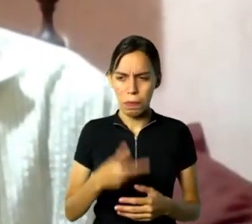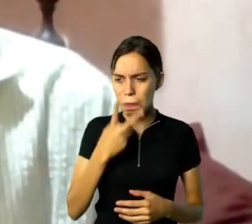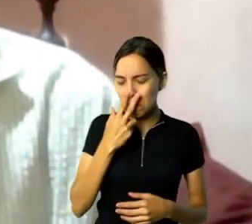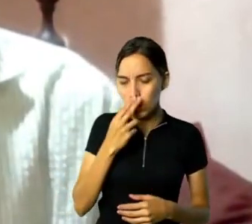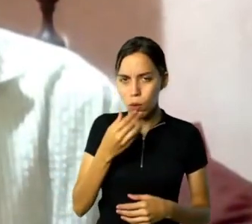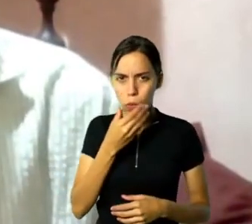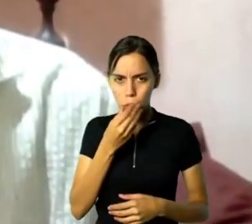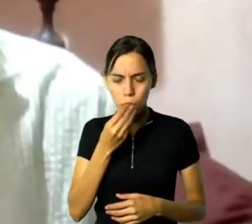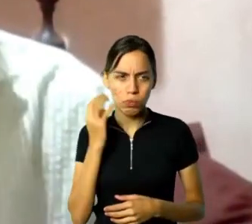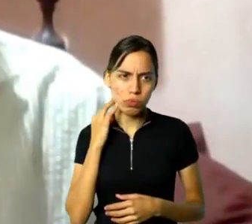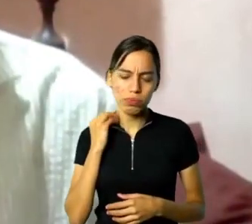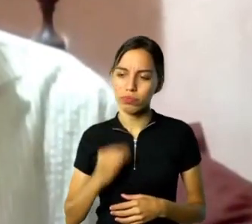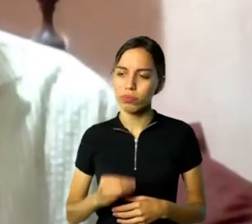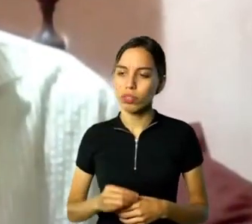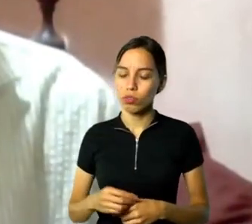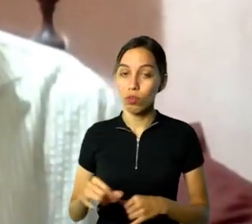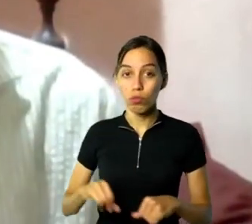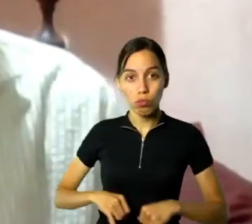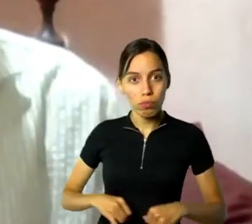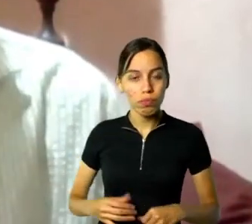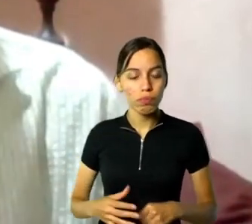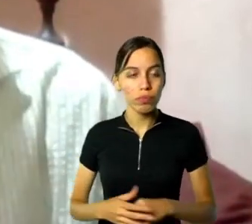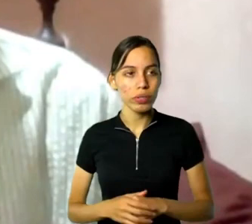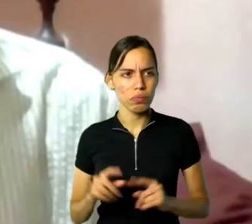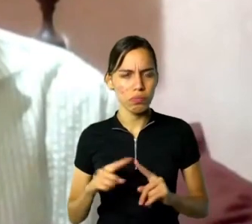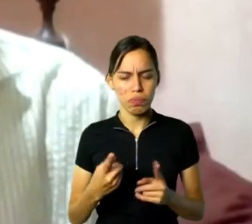que não dava para sentir,